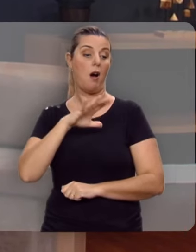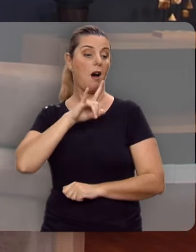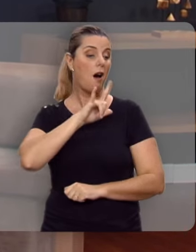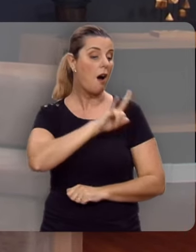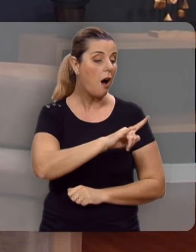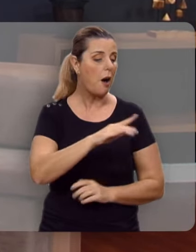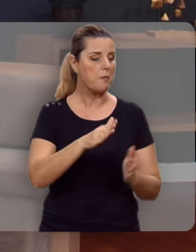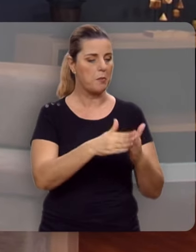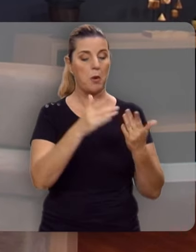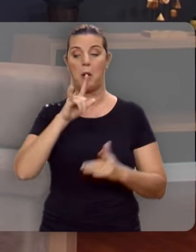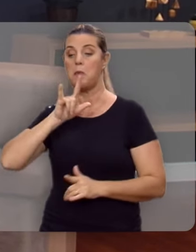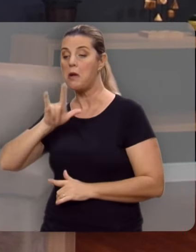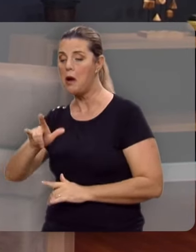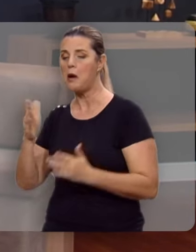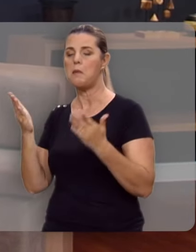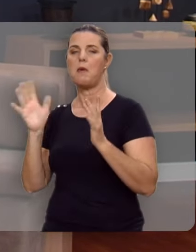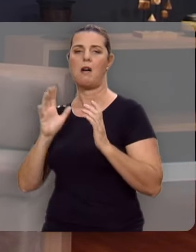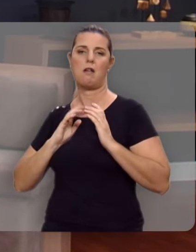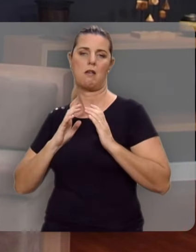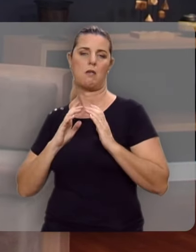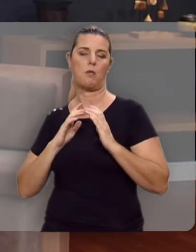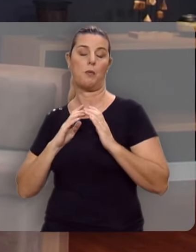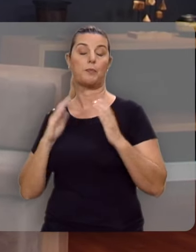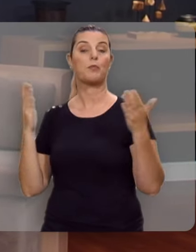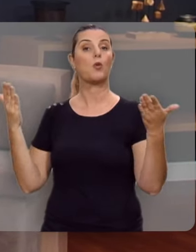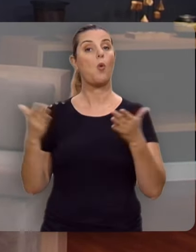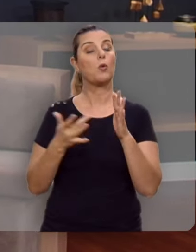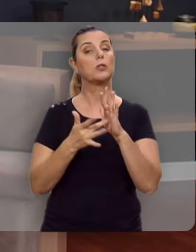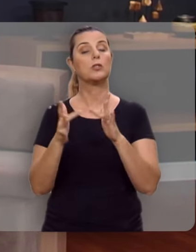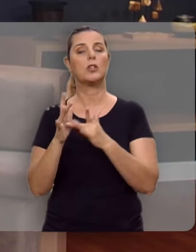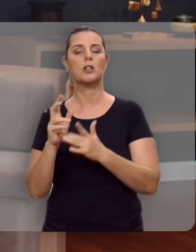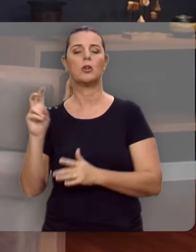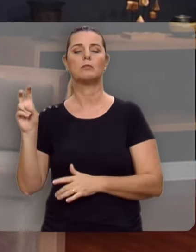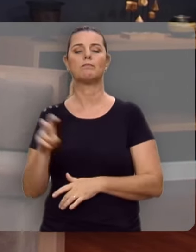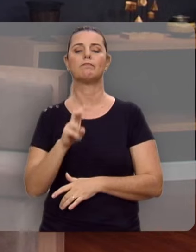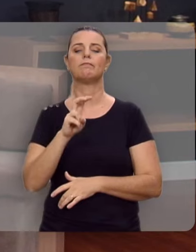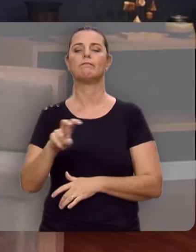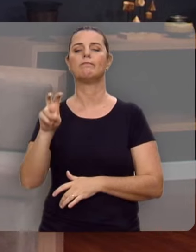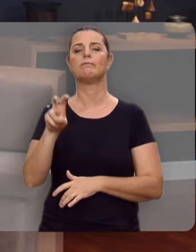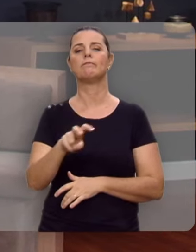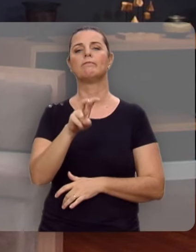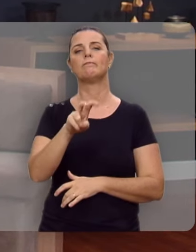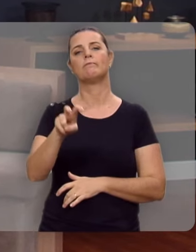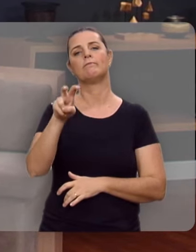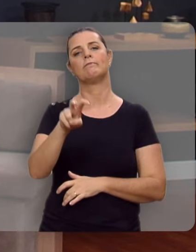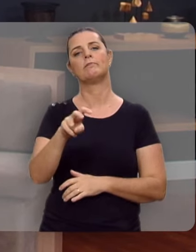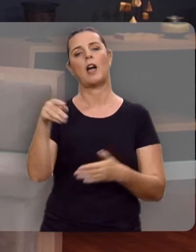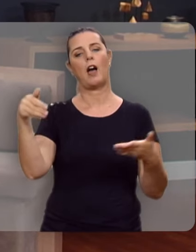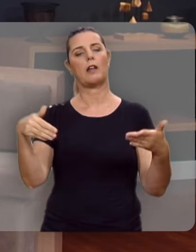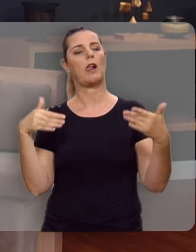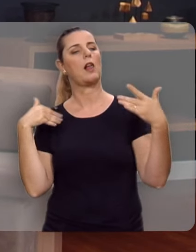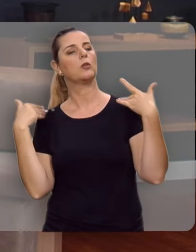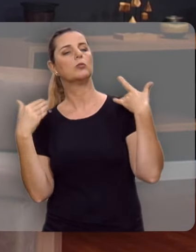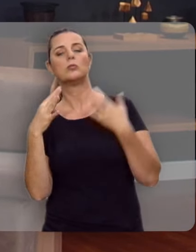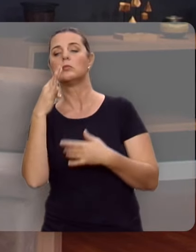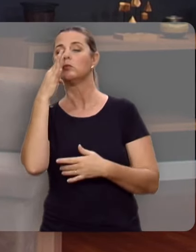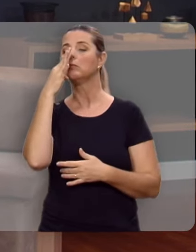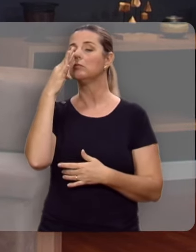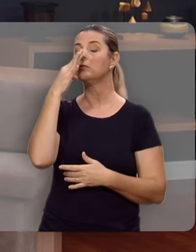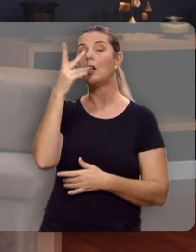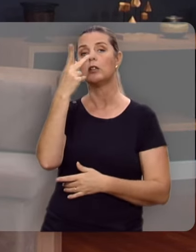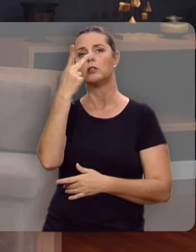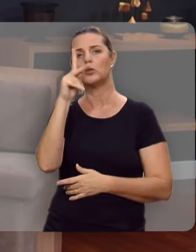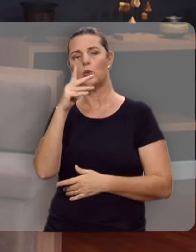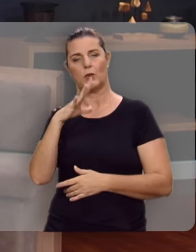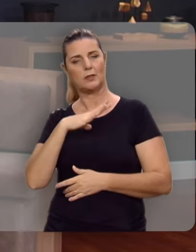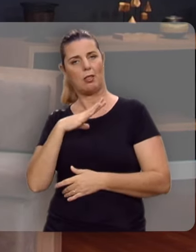pobre e ele ama o rico. E hoje Jesus está passando por aqui. Aonde você está pode ser a sua